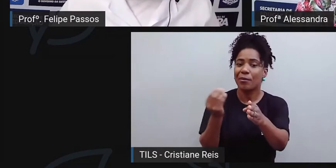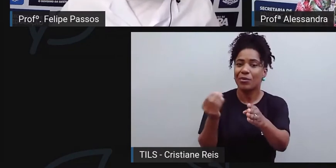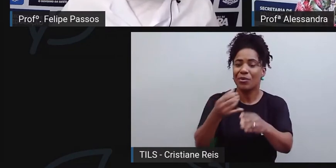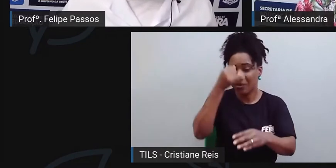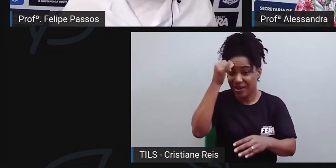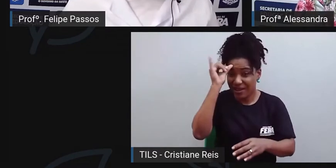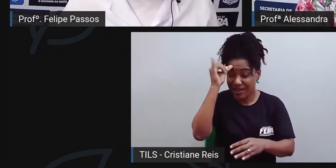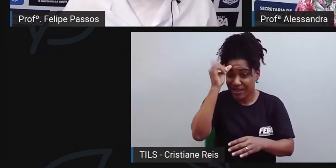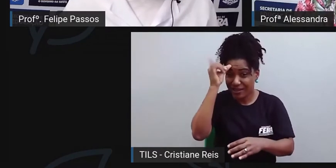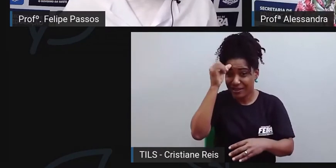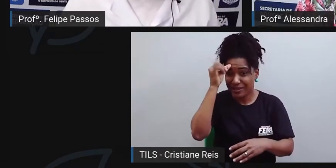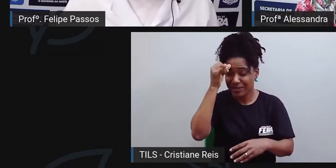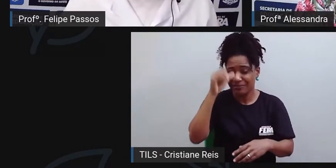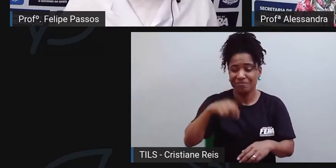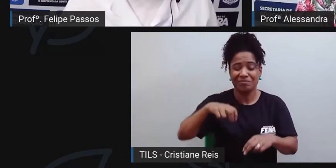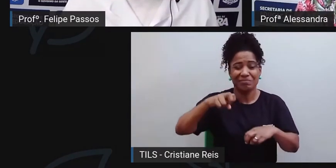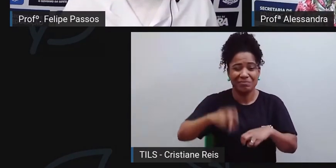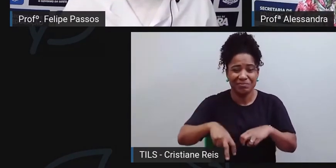peso.